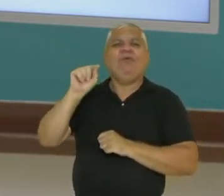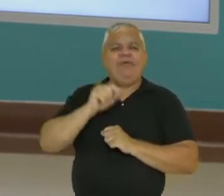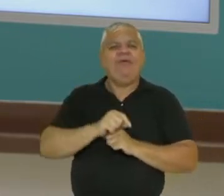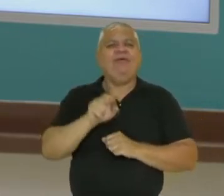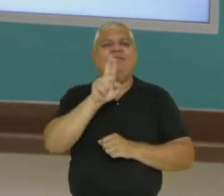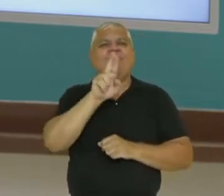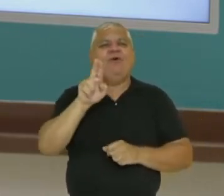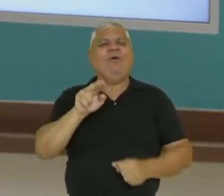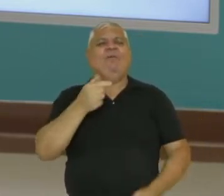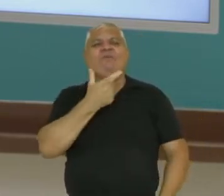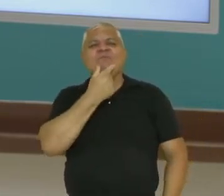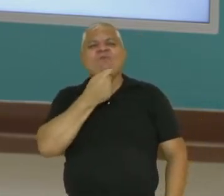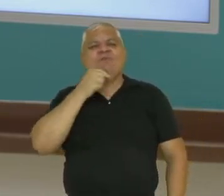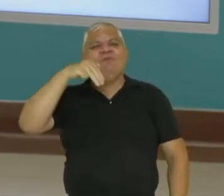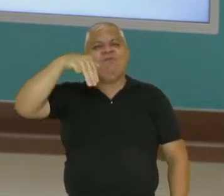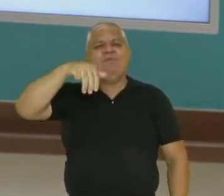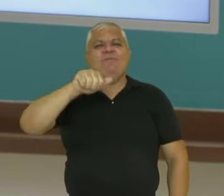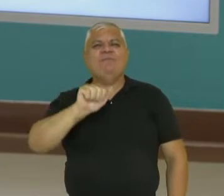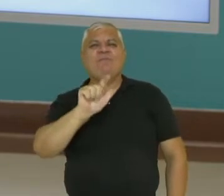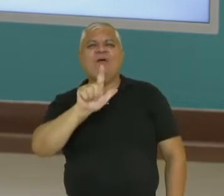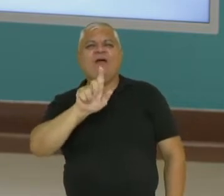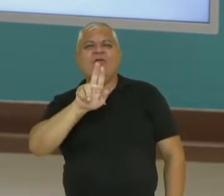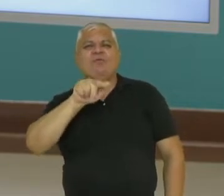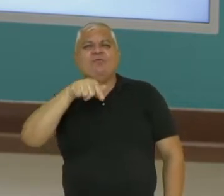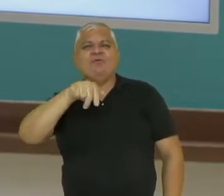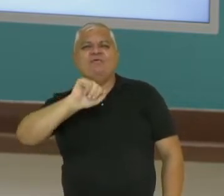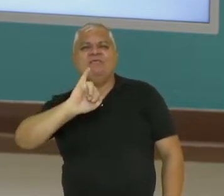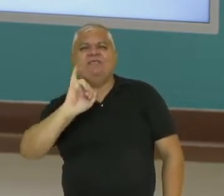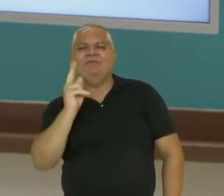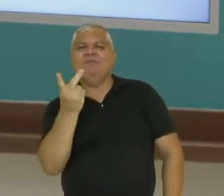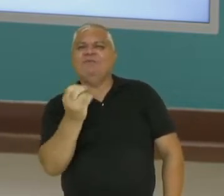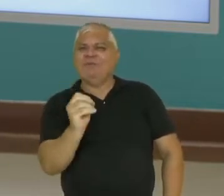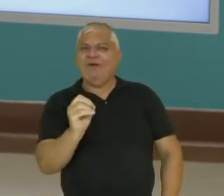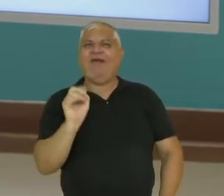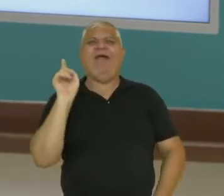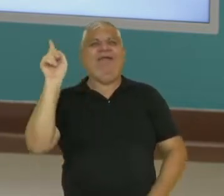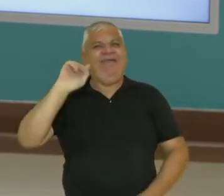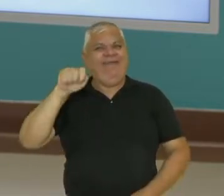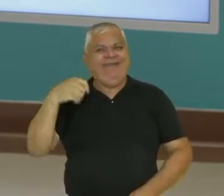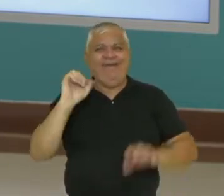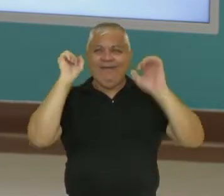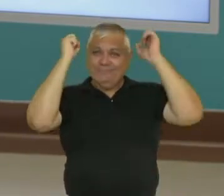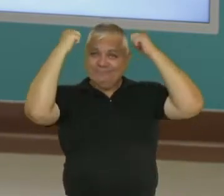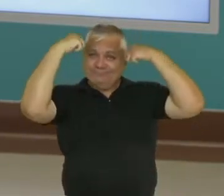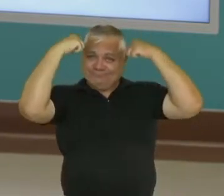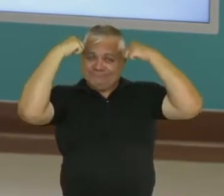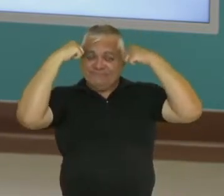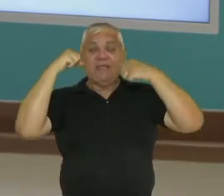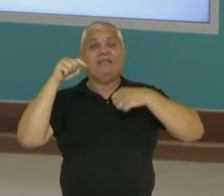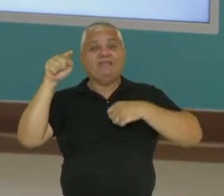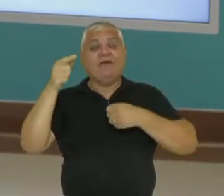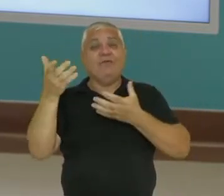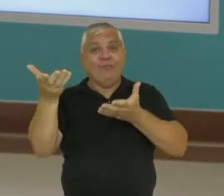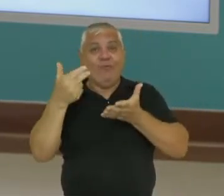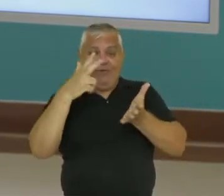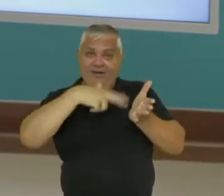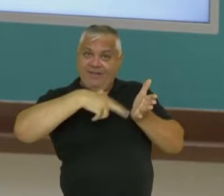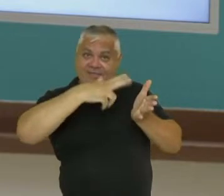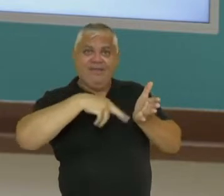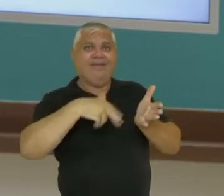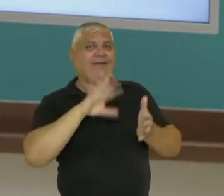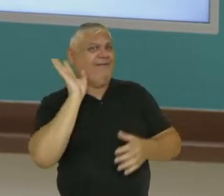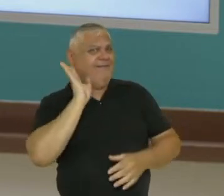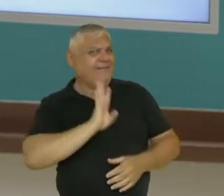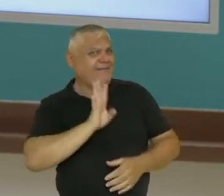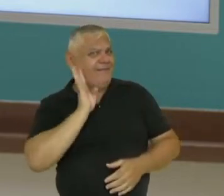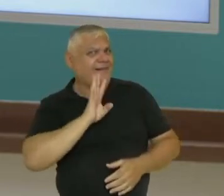menino maluquinho. Se você ainda não fez a leitura deste livro, sinta-se convidado, então, a fazê-la. Então,